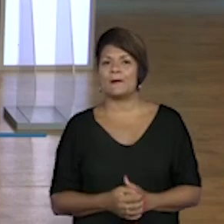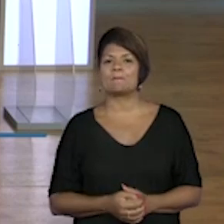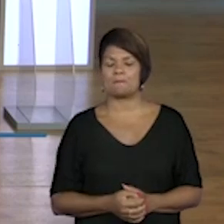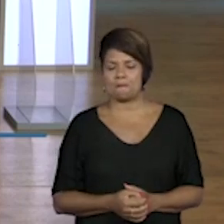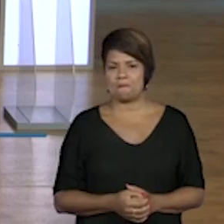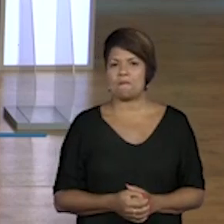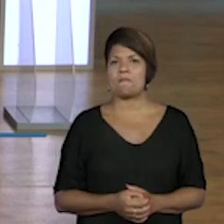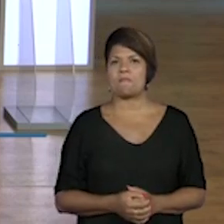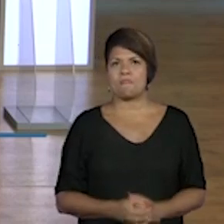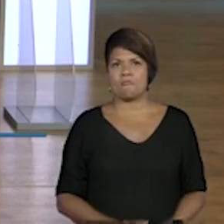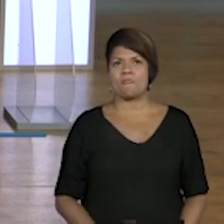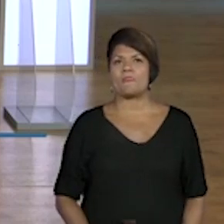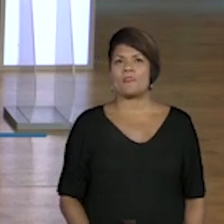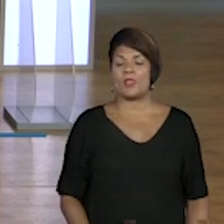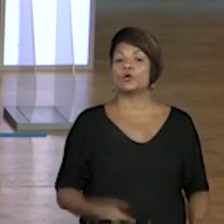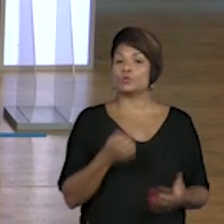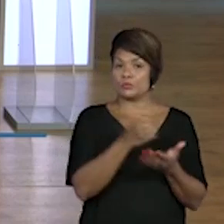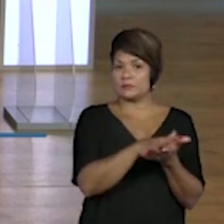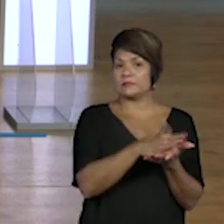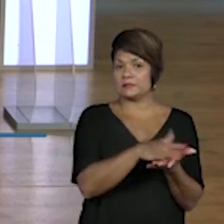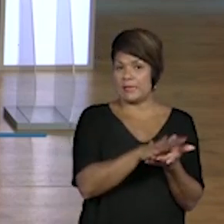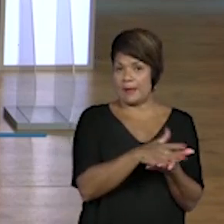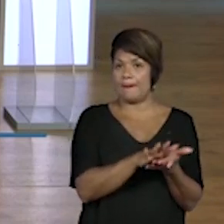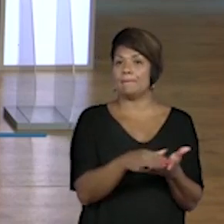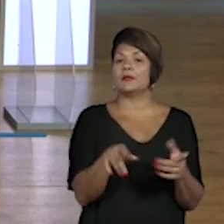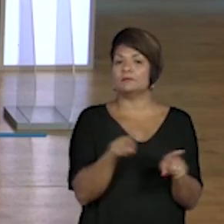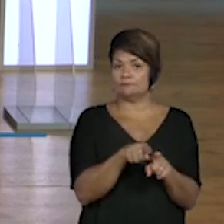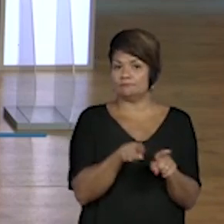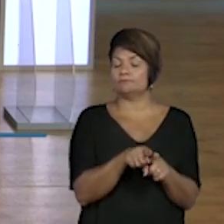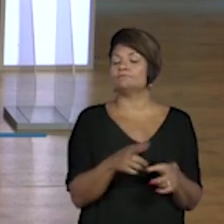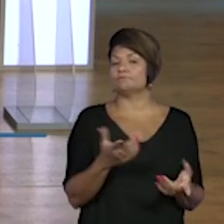coisas. Falaram do samba, como você disse.